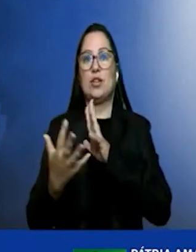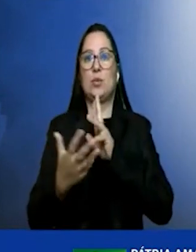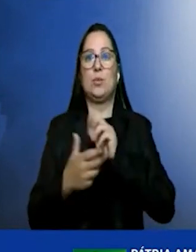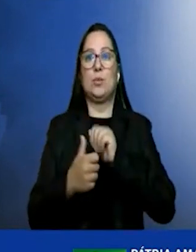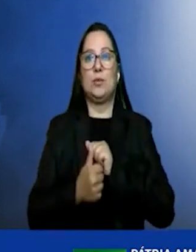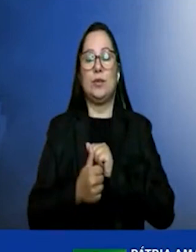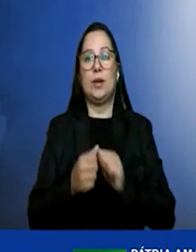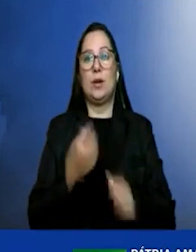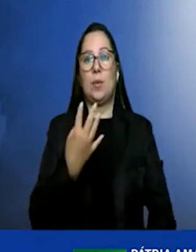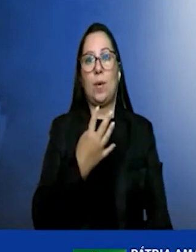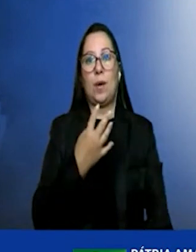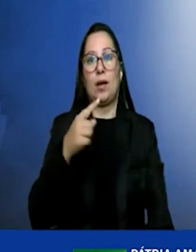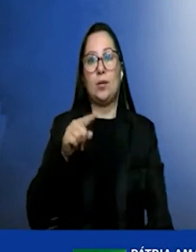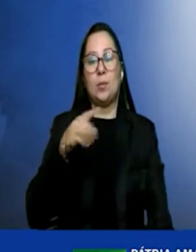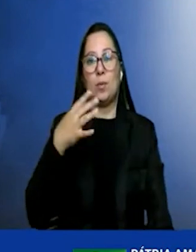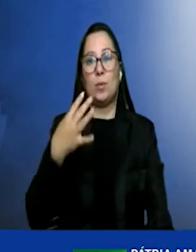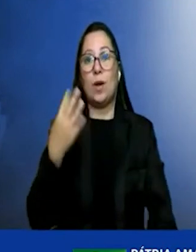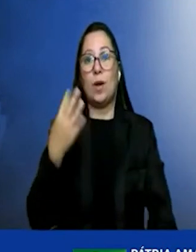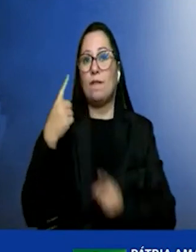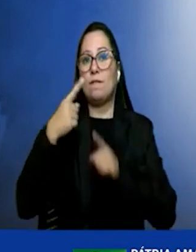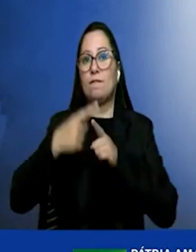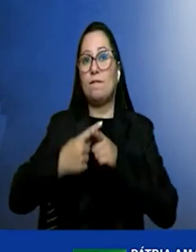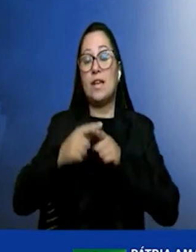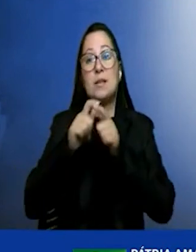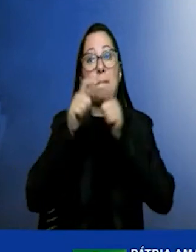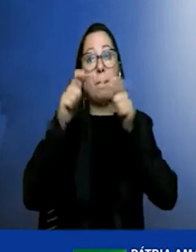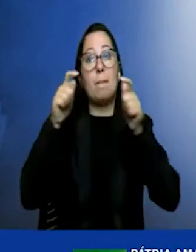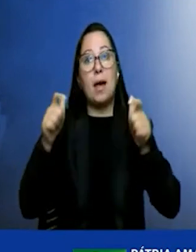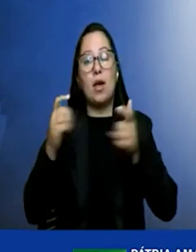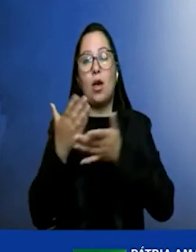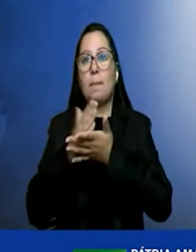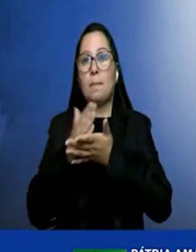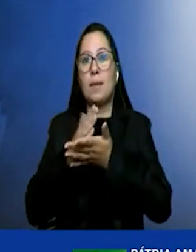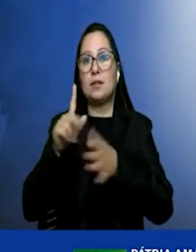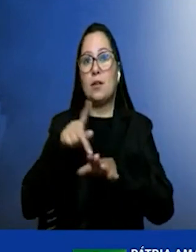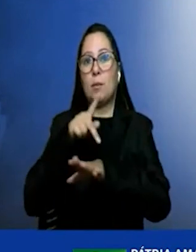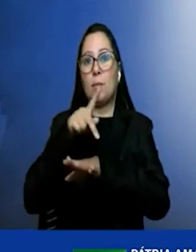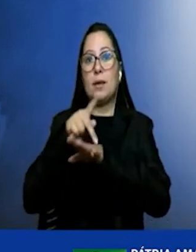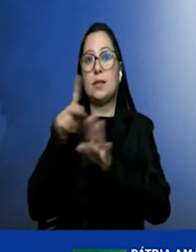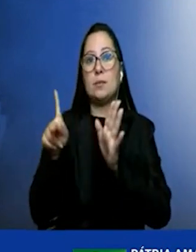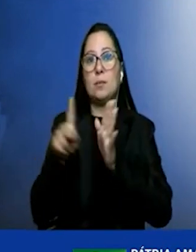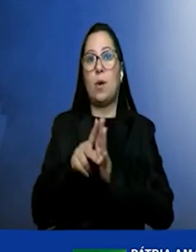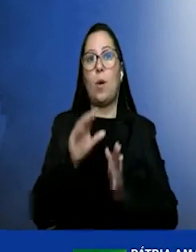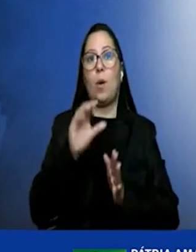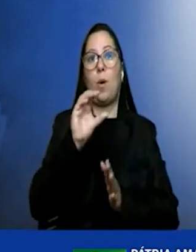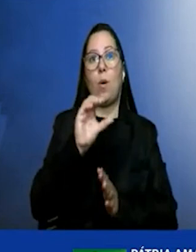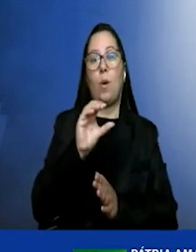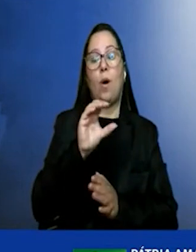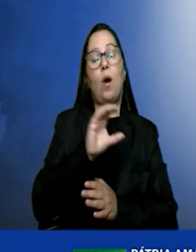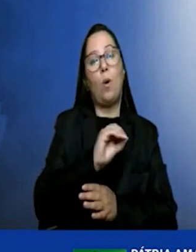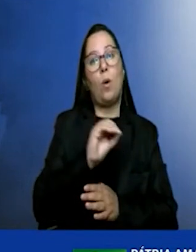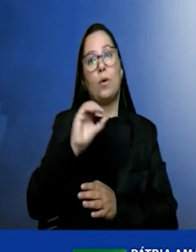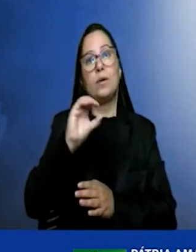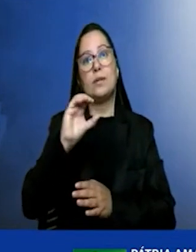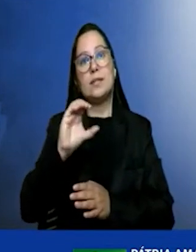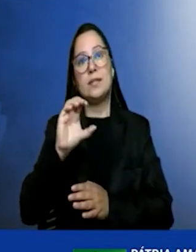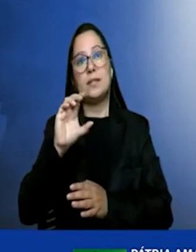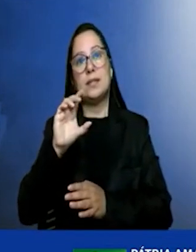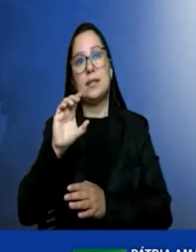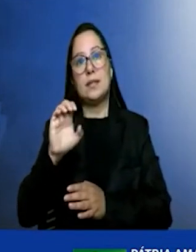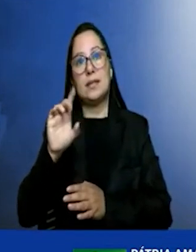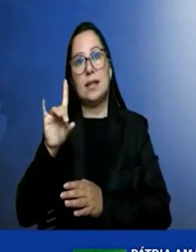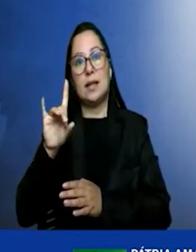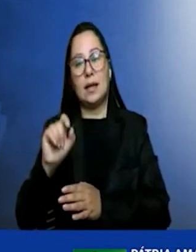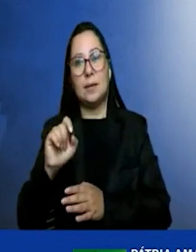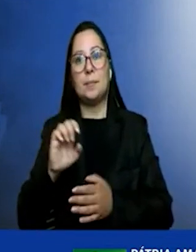vezes maior do que a média dos países da OCDE então o Brasil é efetivamente um país verde saindo